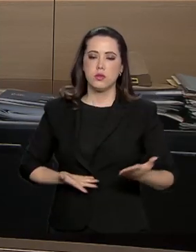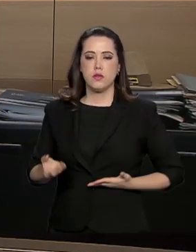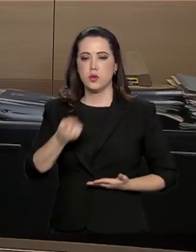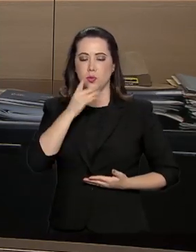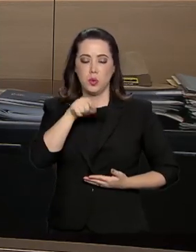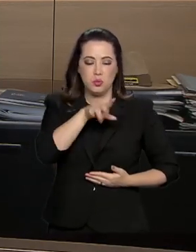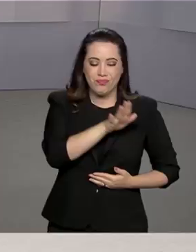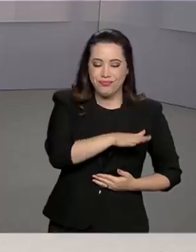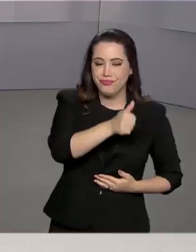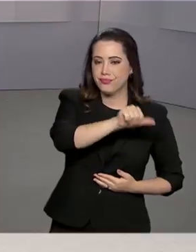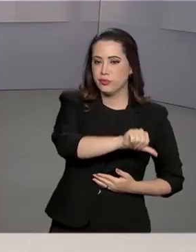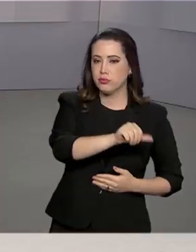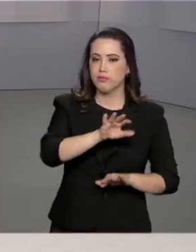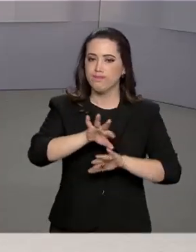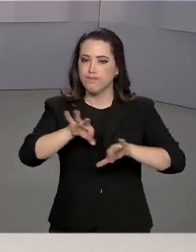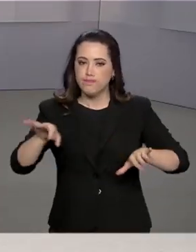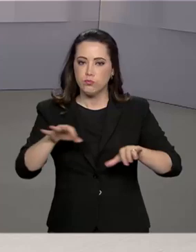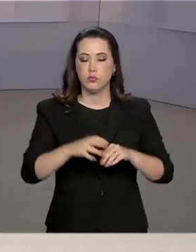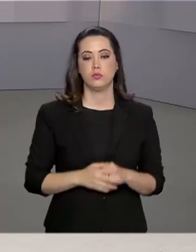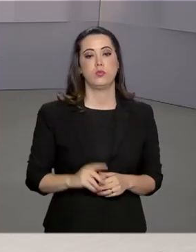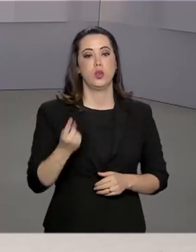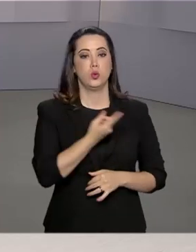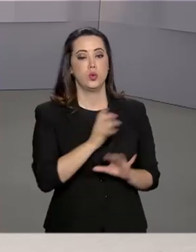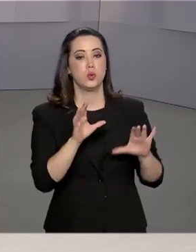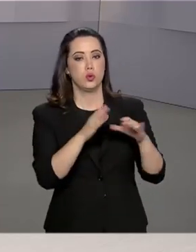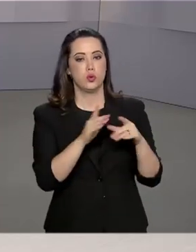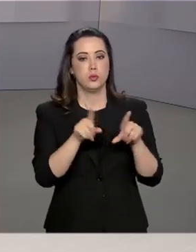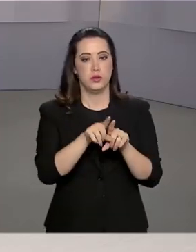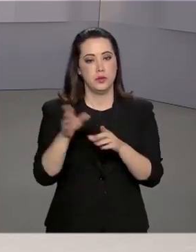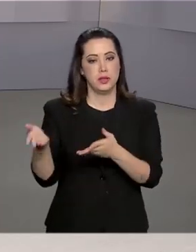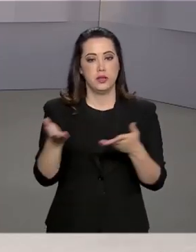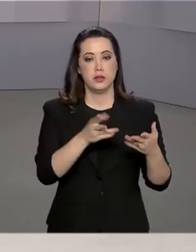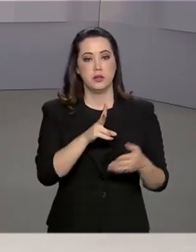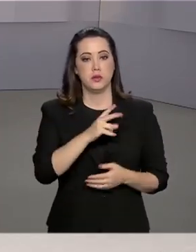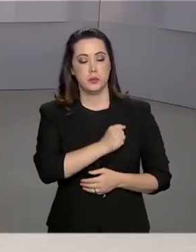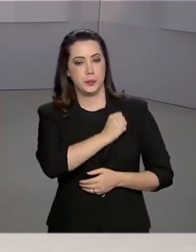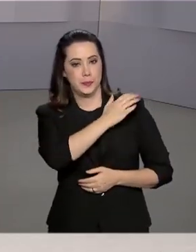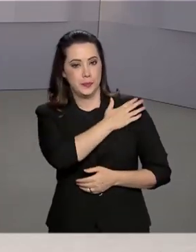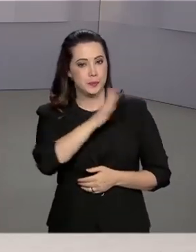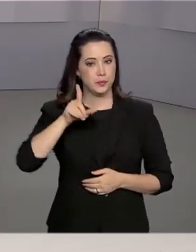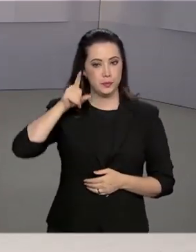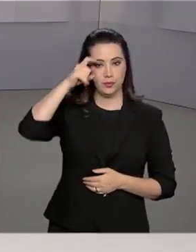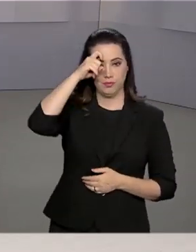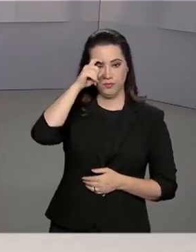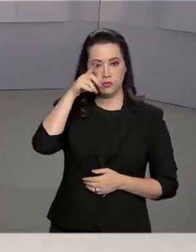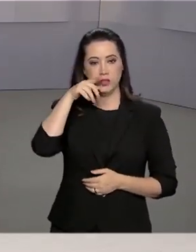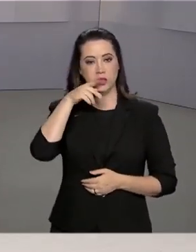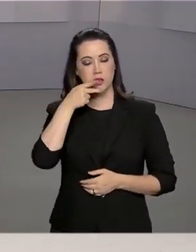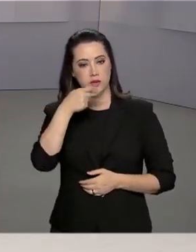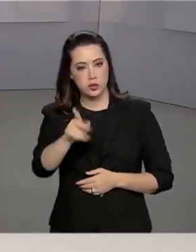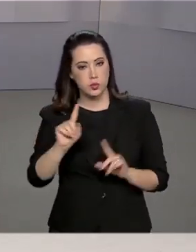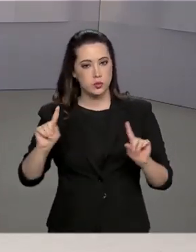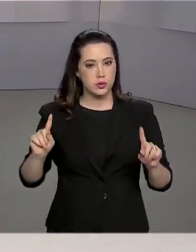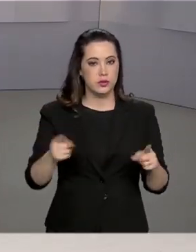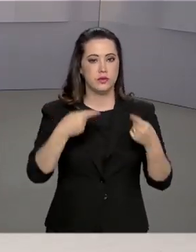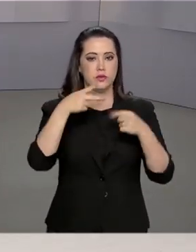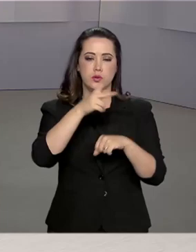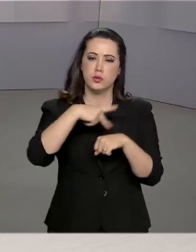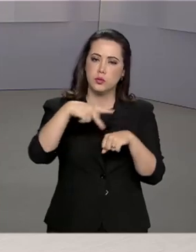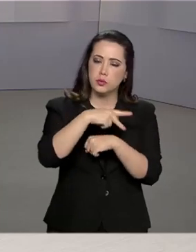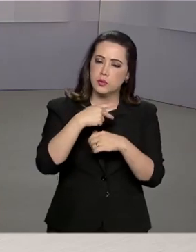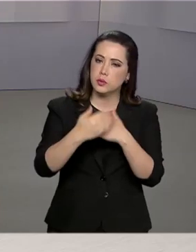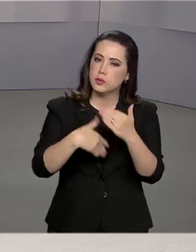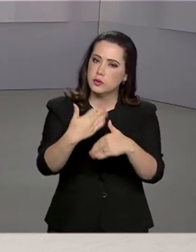daqueles que não têm. E a nossa equipe também foi recebida pelo vice-presidente Hamilton Mourão. Ele falou sobre os